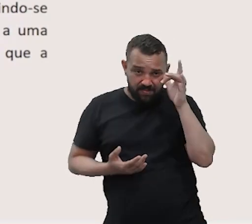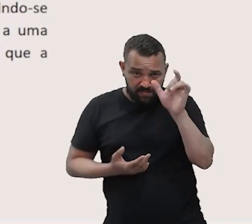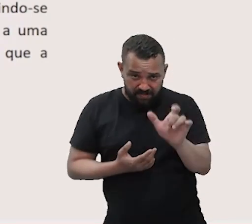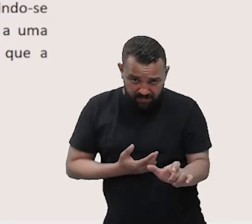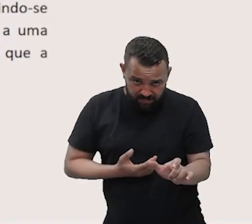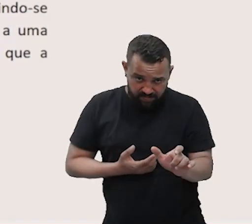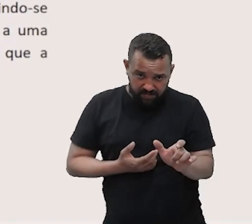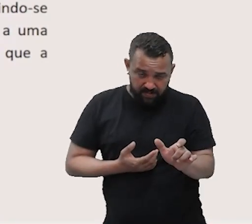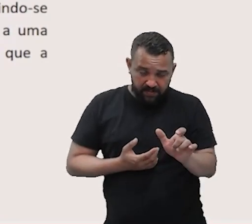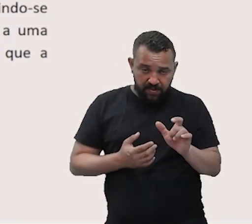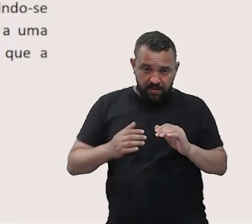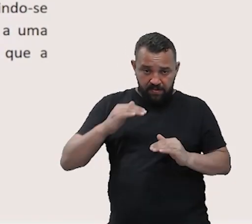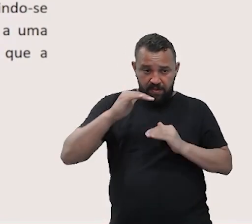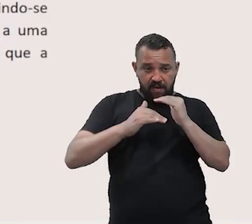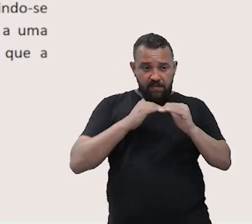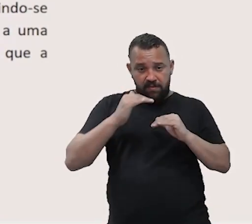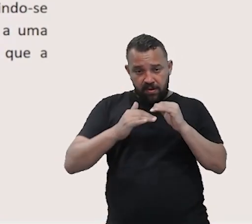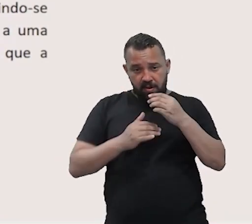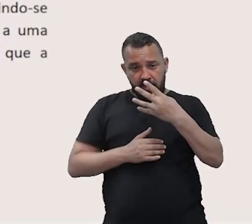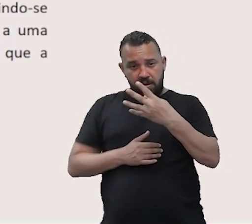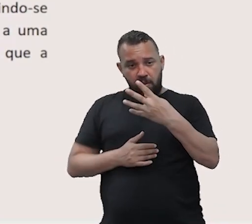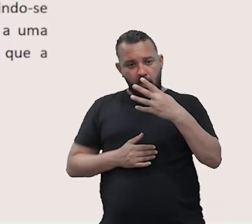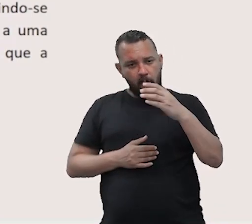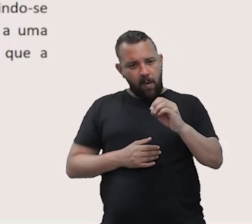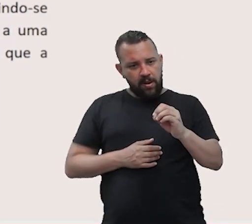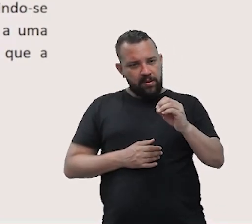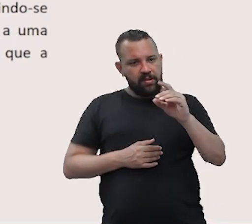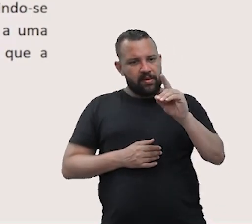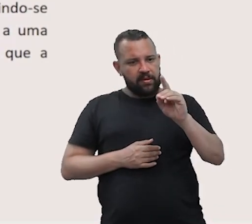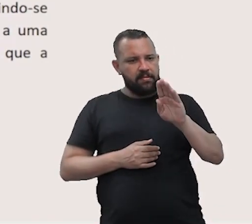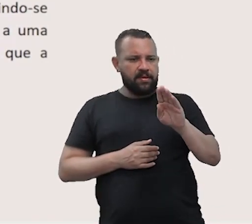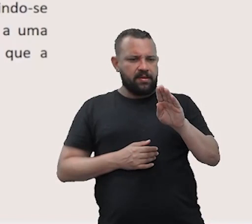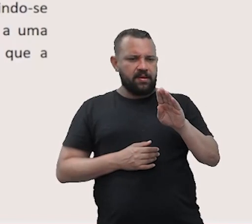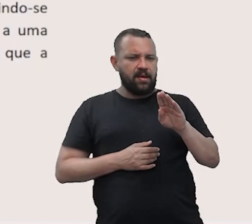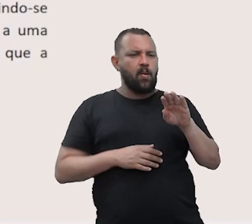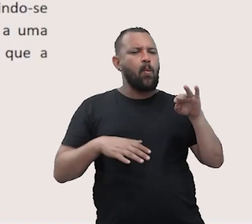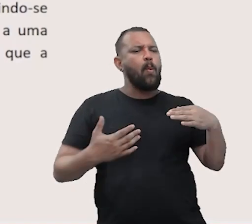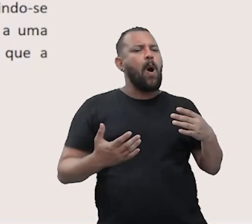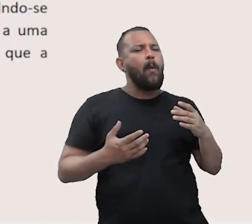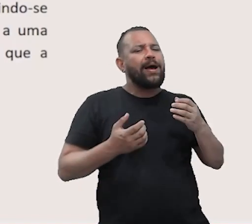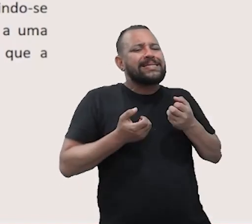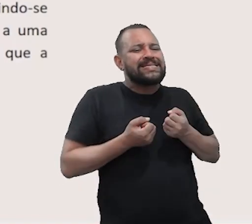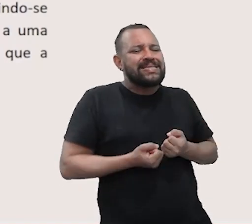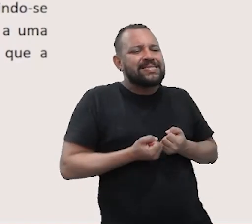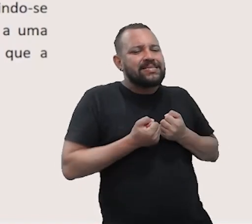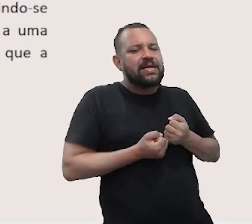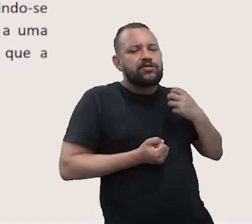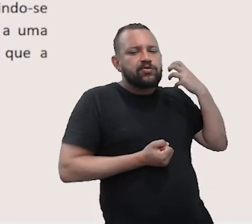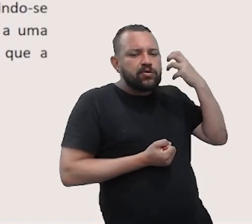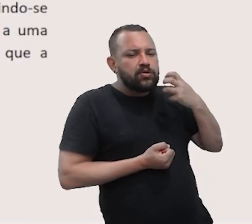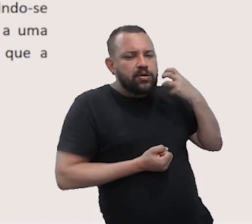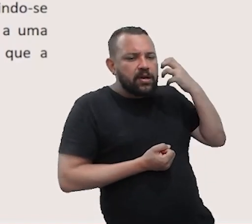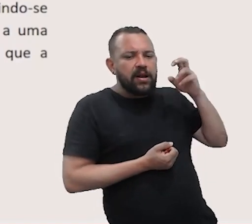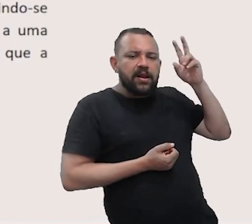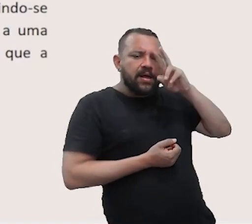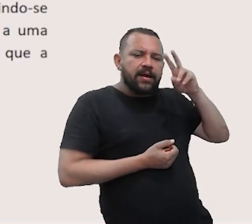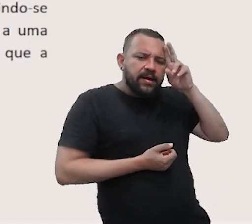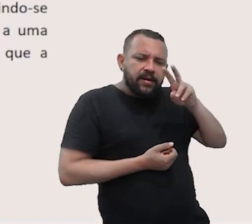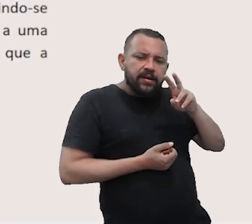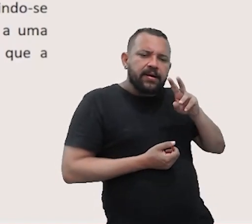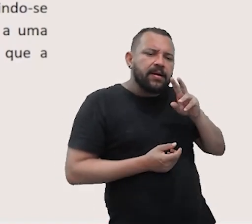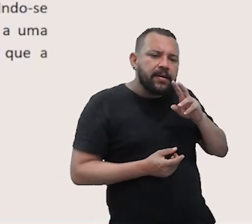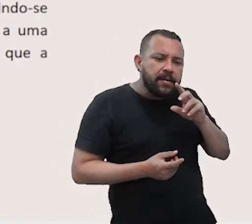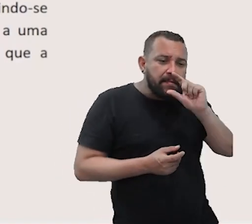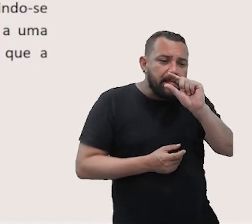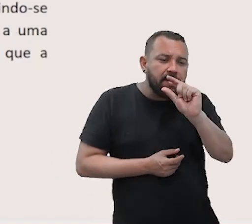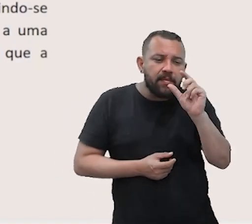tem um nível sonoro de 40 decibéis. Qual a intensidade sonora? Lembrando que a intensidade sonora mínima para a audição